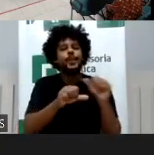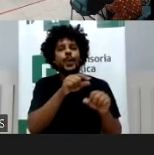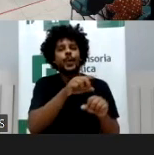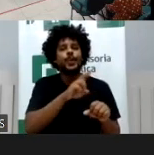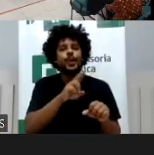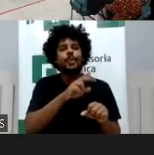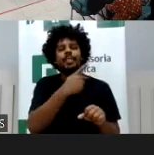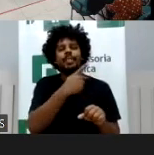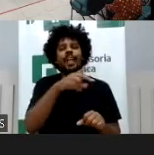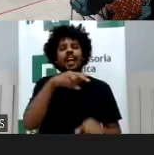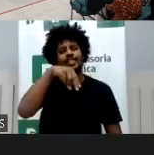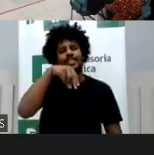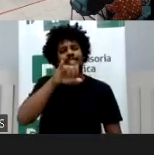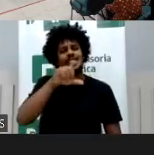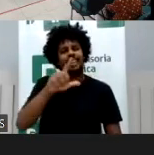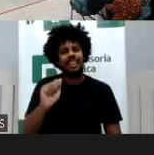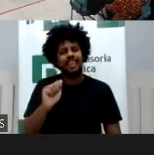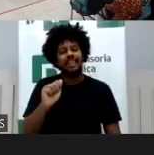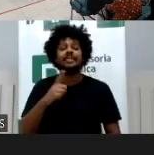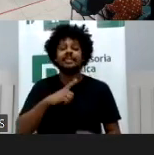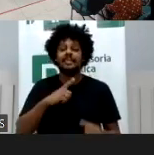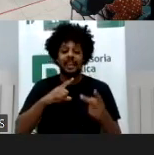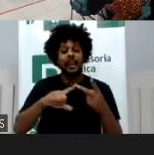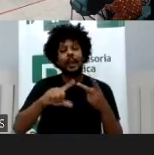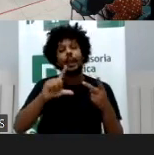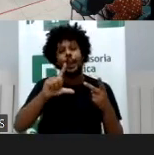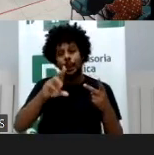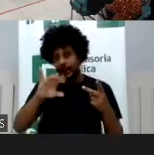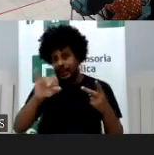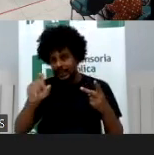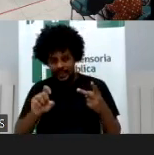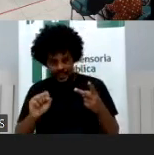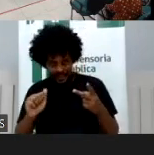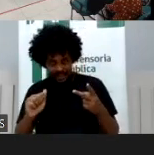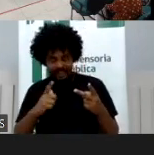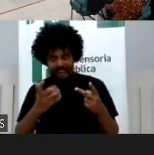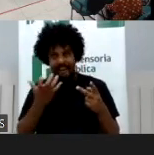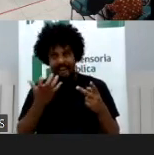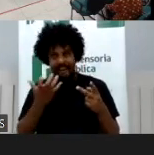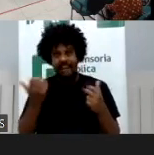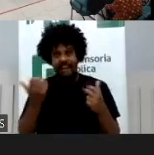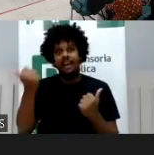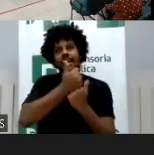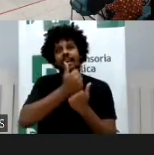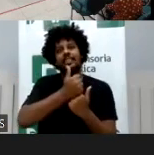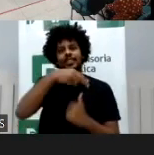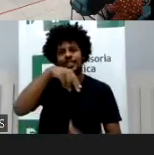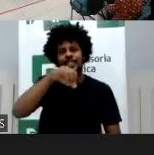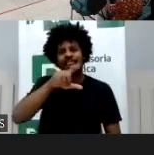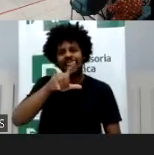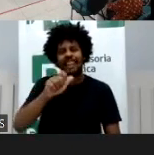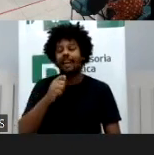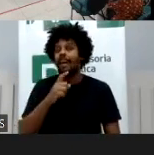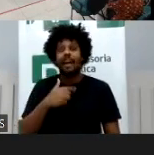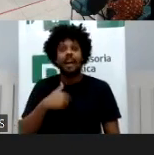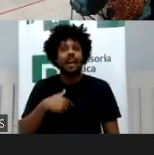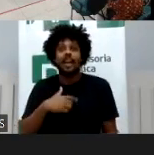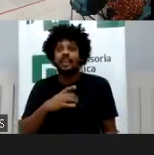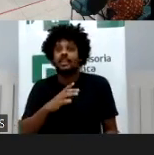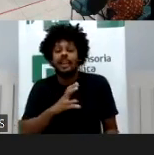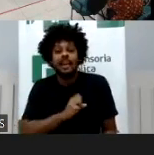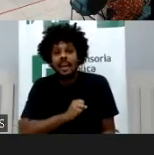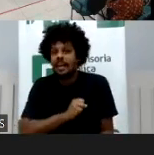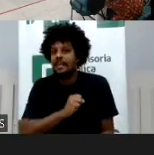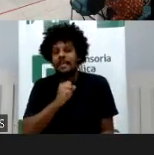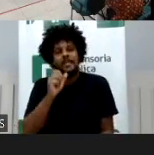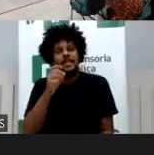se chamar Beatriz Nila e tem Luísa que quer se chamar Luísa Nila, se sentiram desprestigiadas, são tão apegadas ao pai que querem ter o